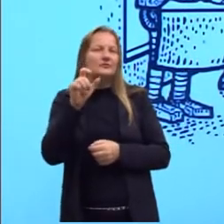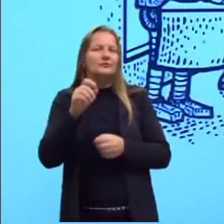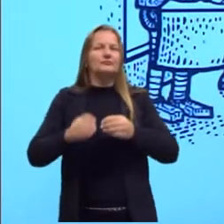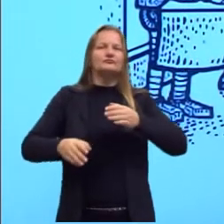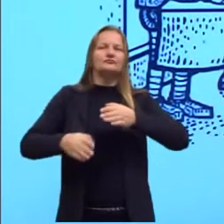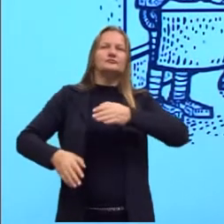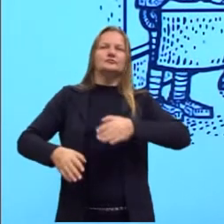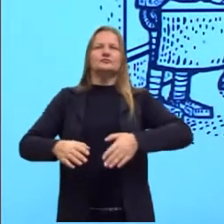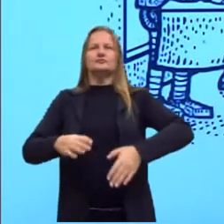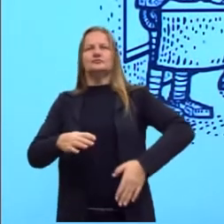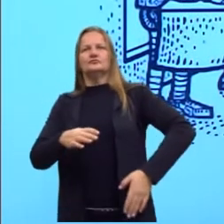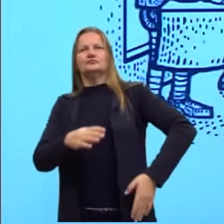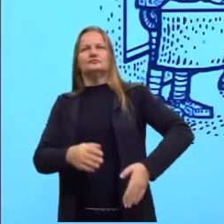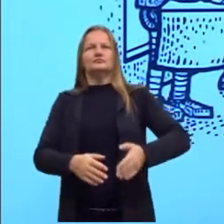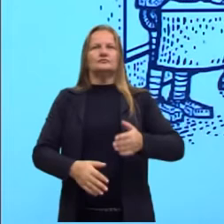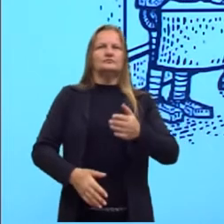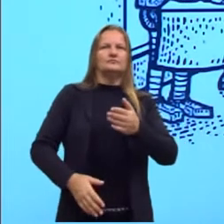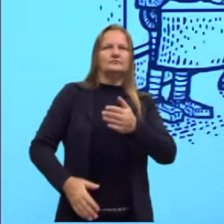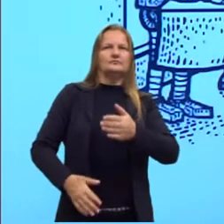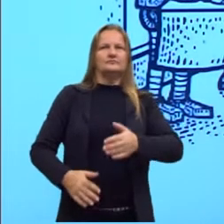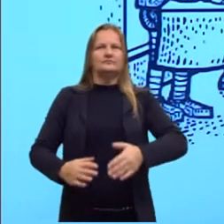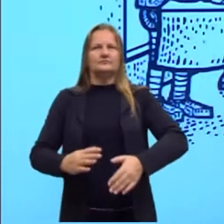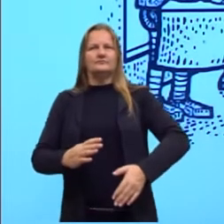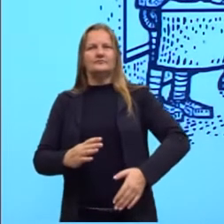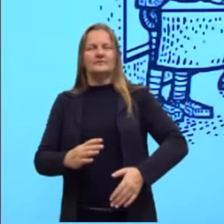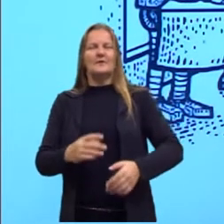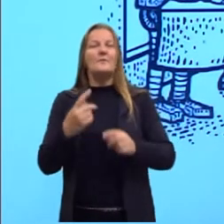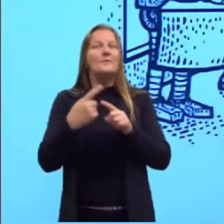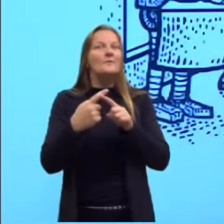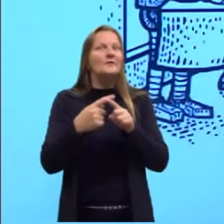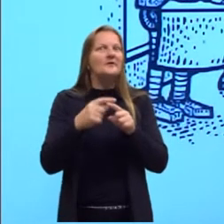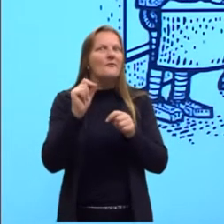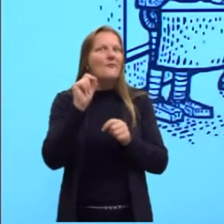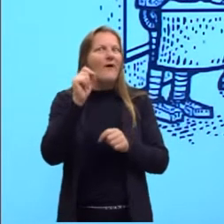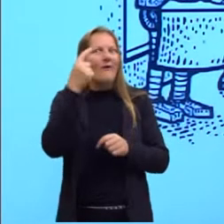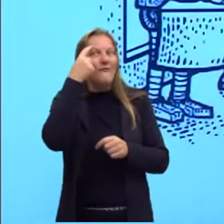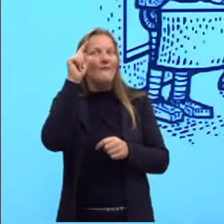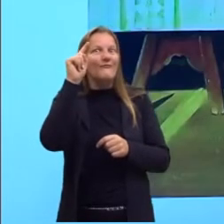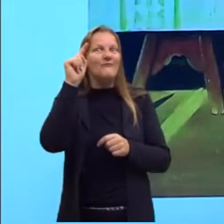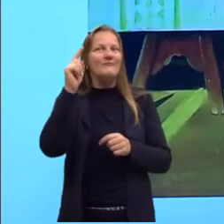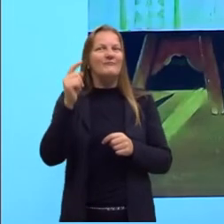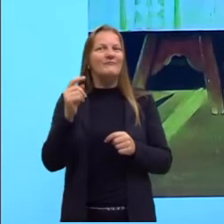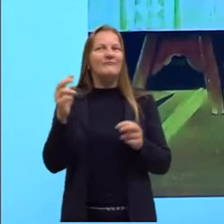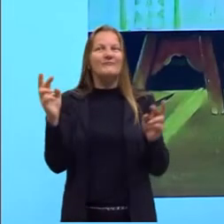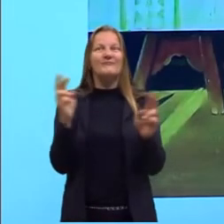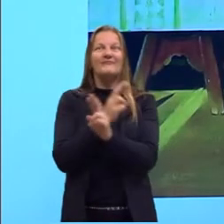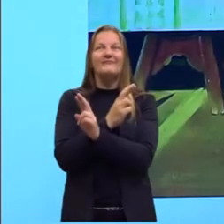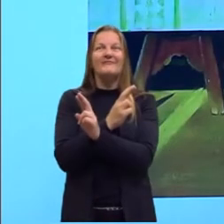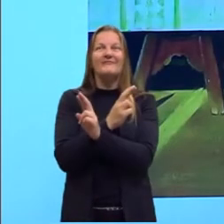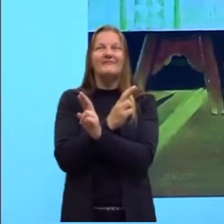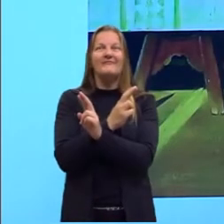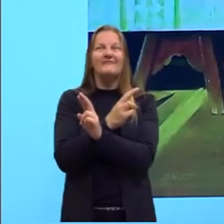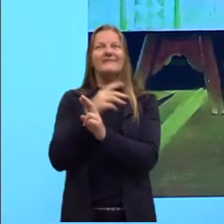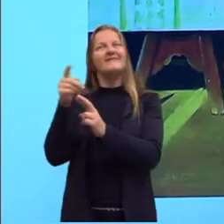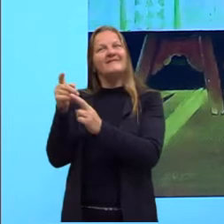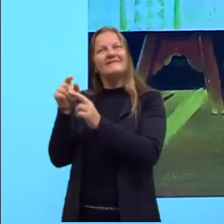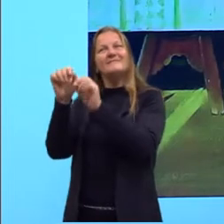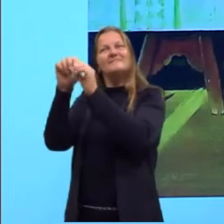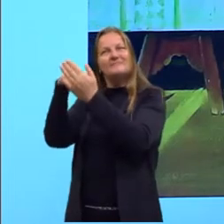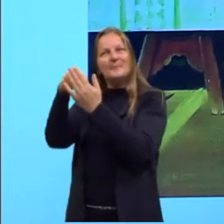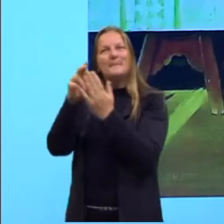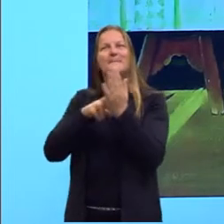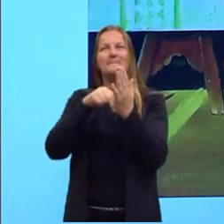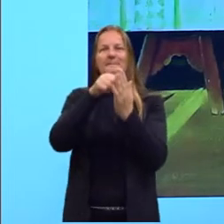vários robozinhos, ele vai dialogar diretamente com este quadro